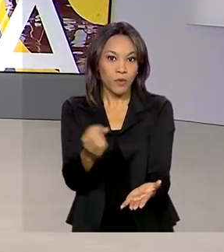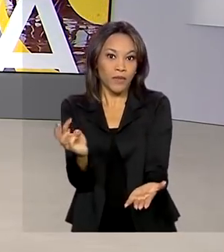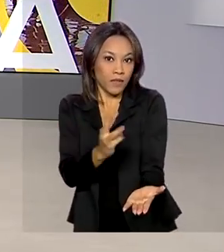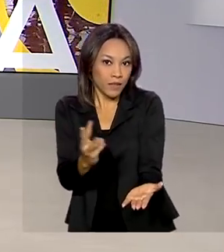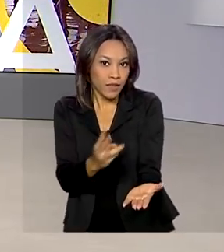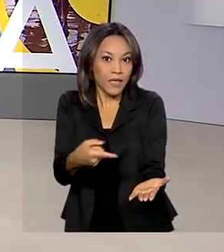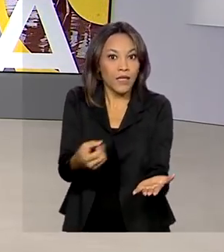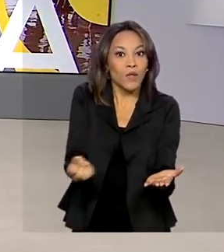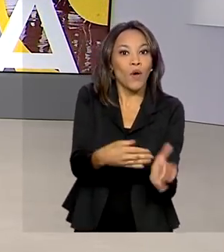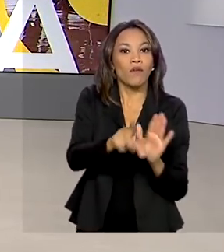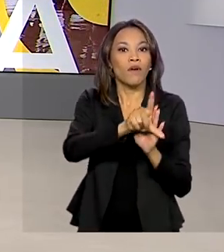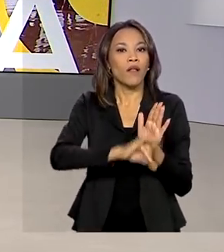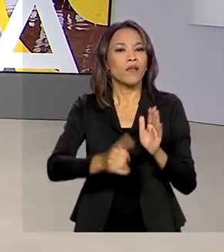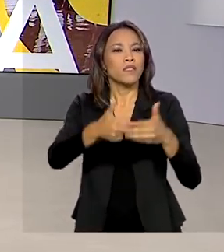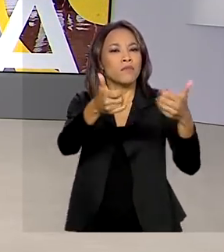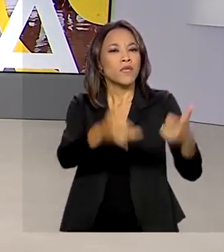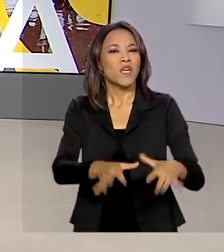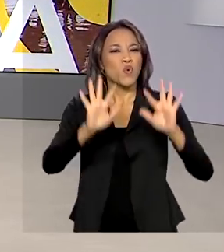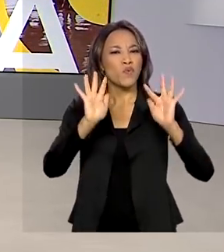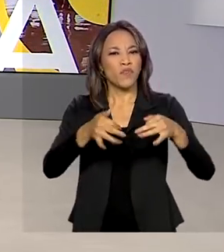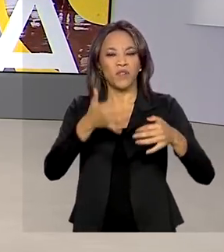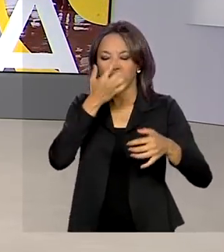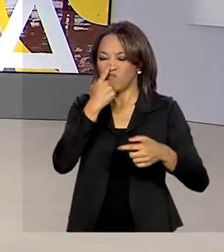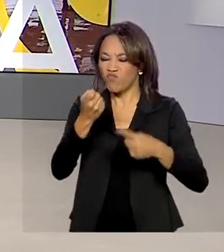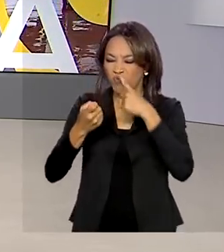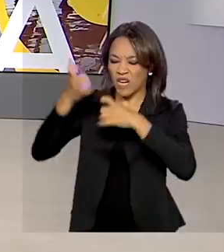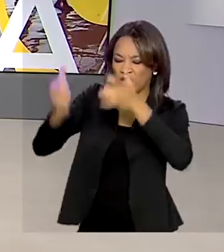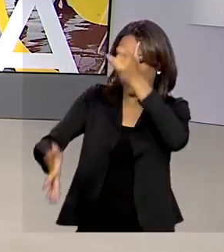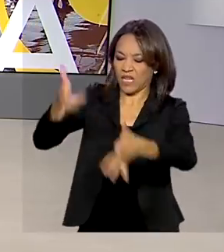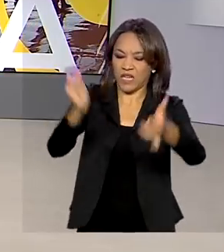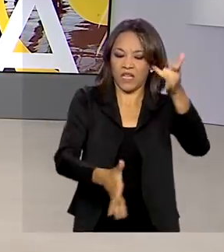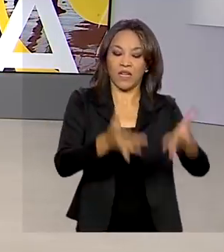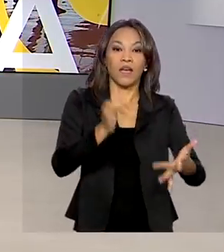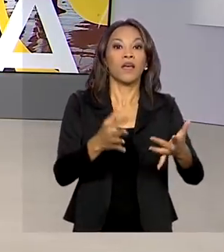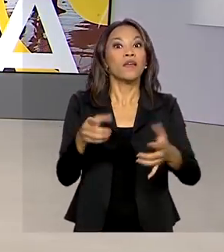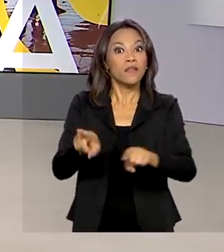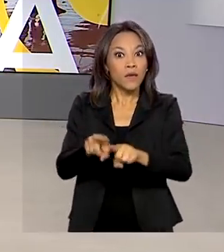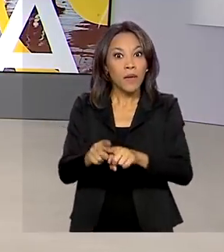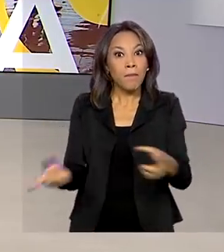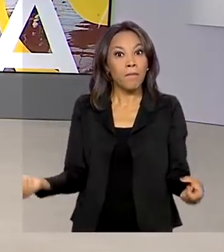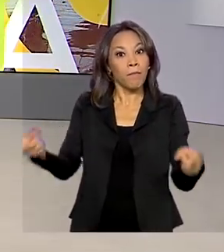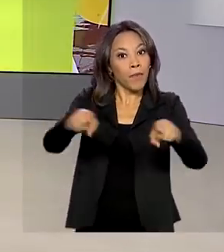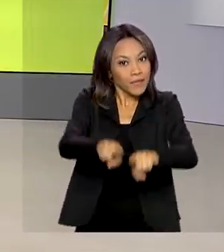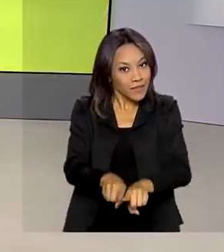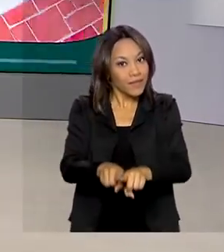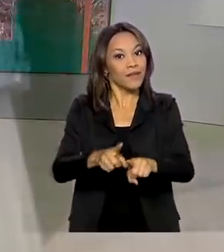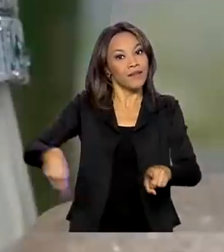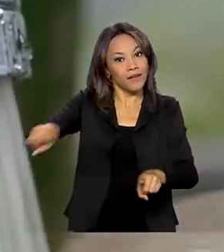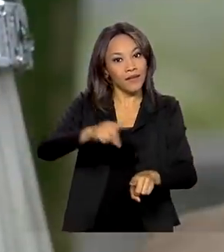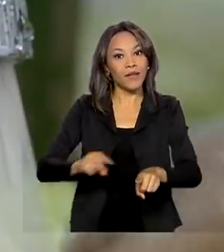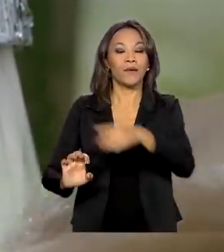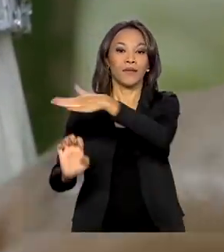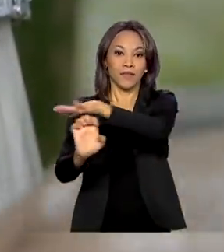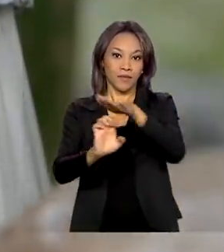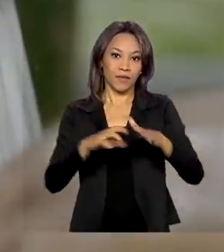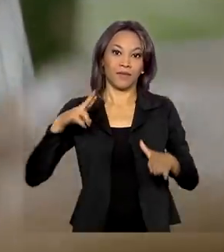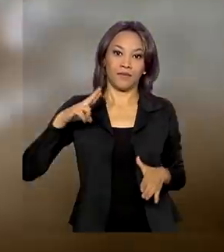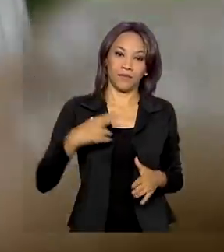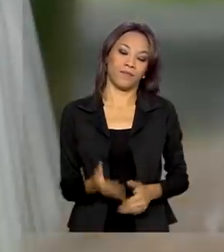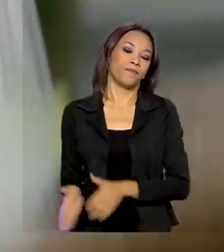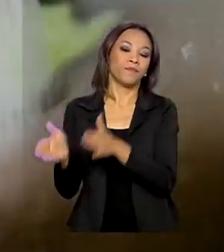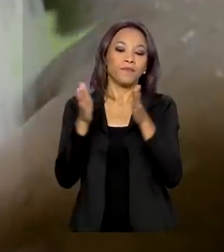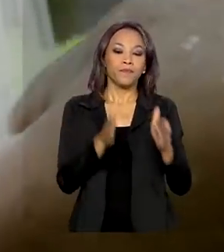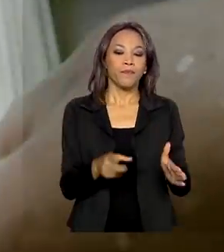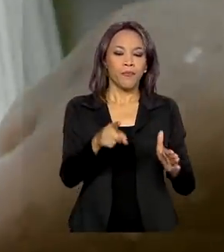legislação também decreta o fim dos lixões e favorece parcerias com investimentos privados. Para